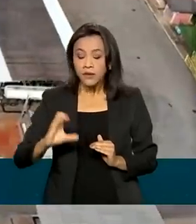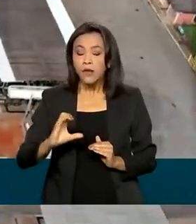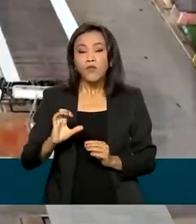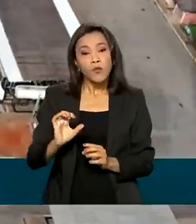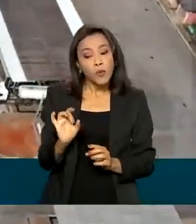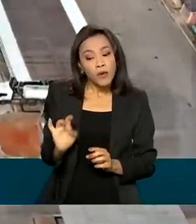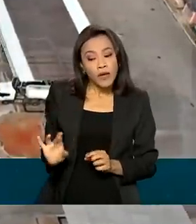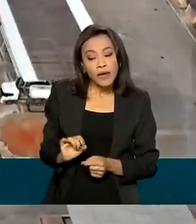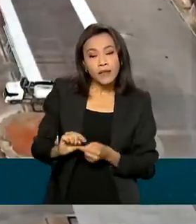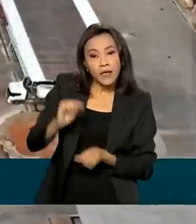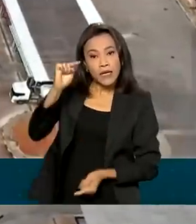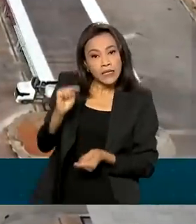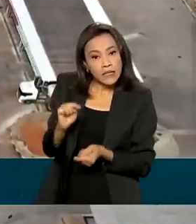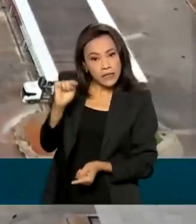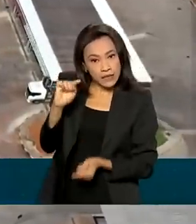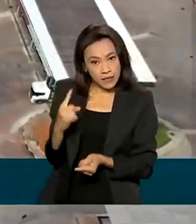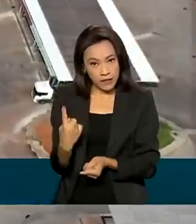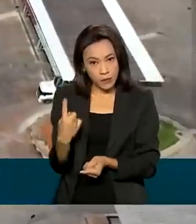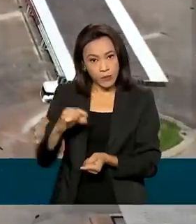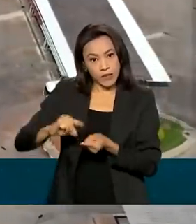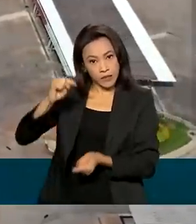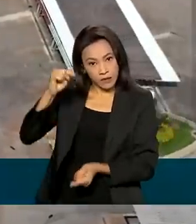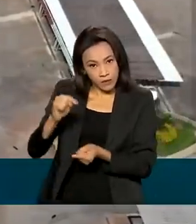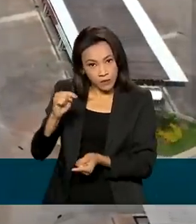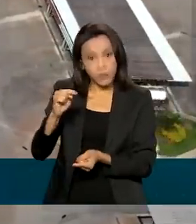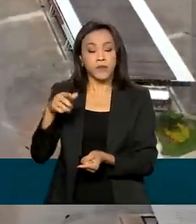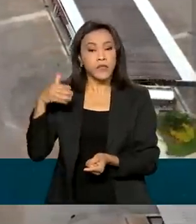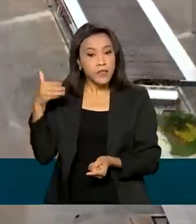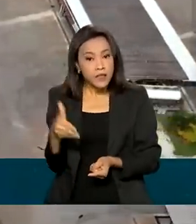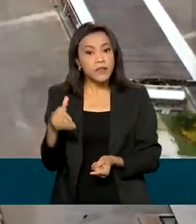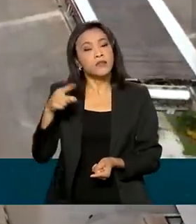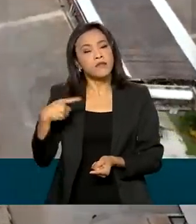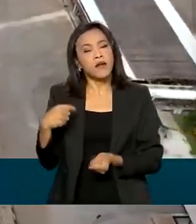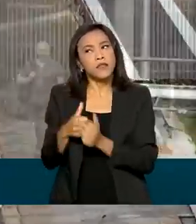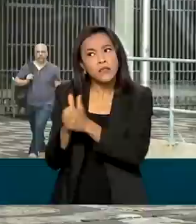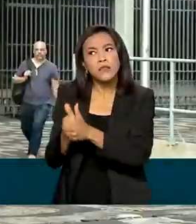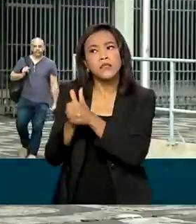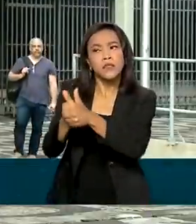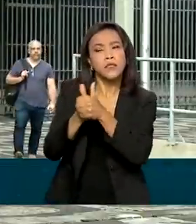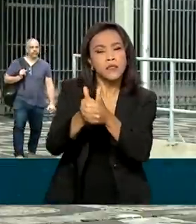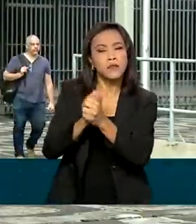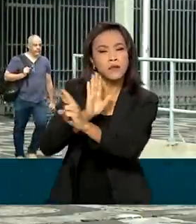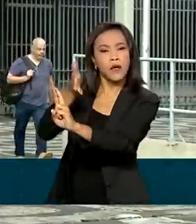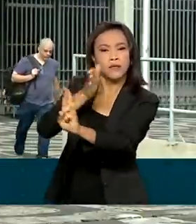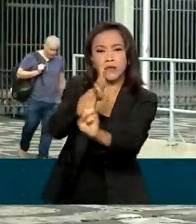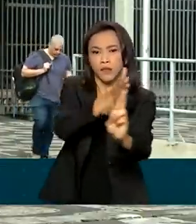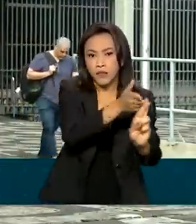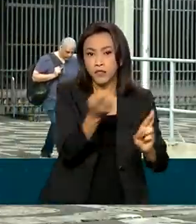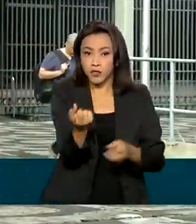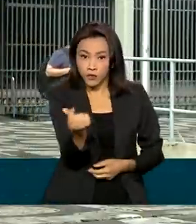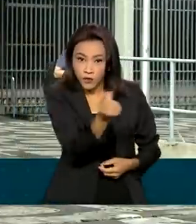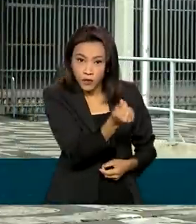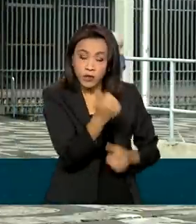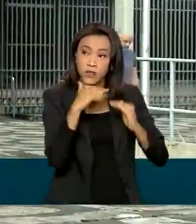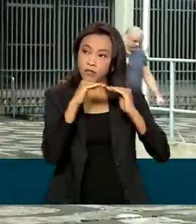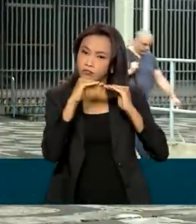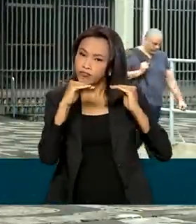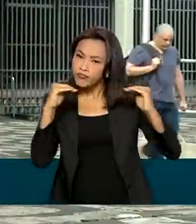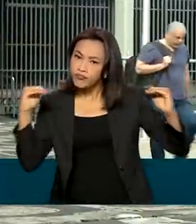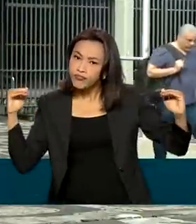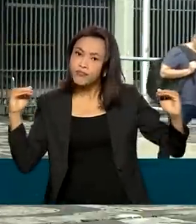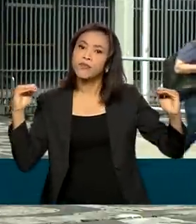nota divulgada pela Petrobras, a distribuição acompanha a evolução dos preços de referência que se estabilizaram em patamar